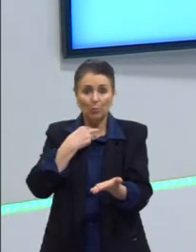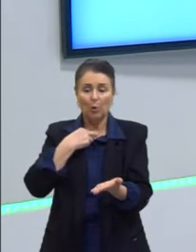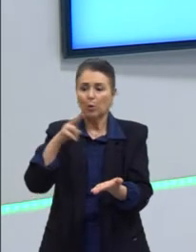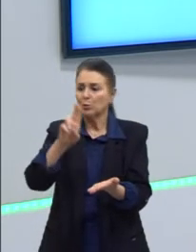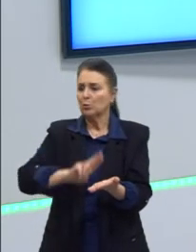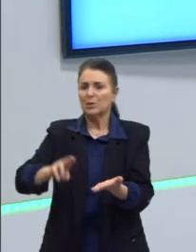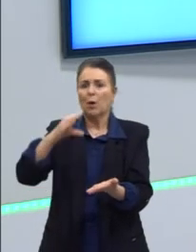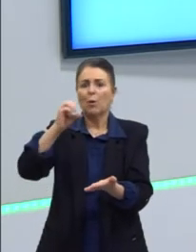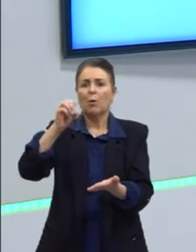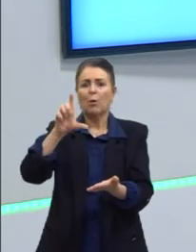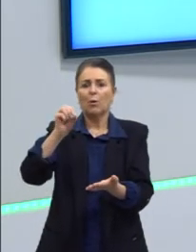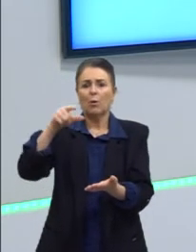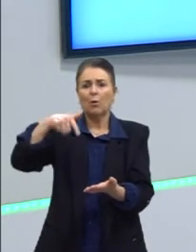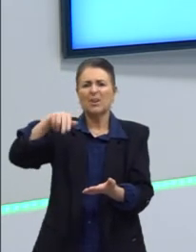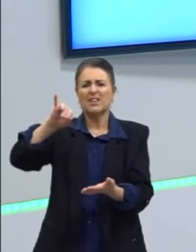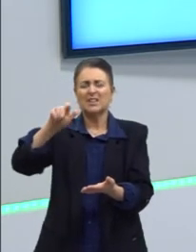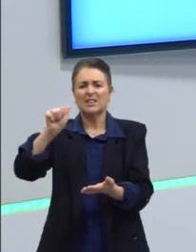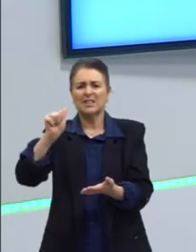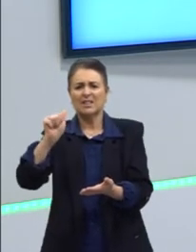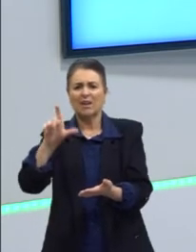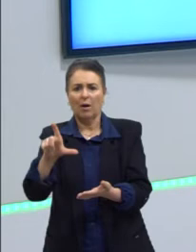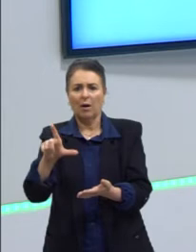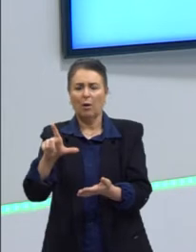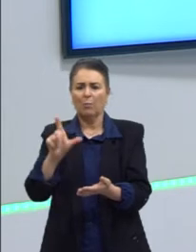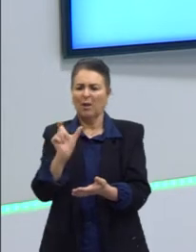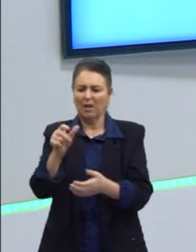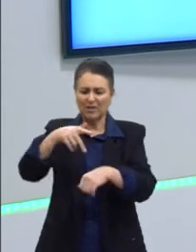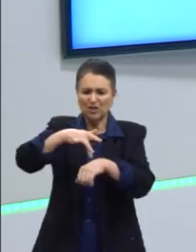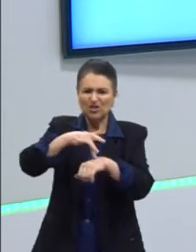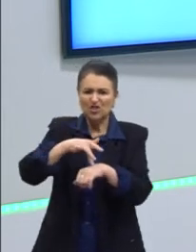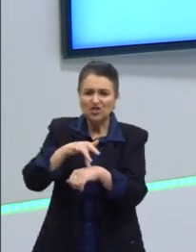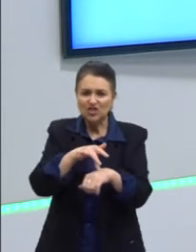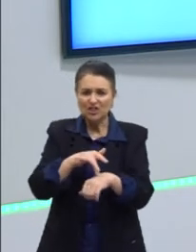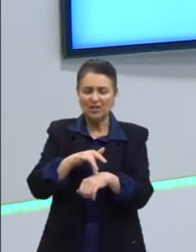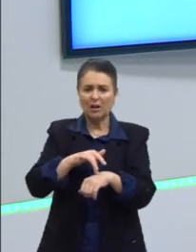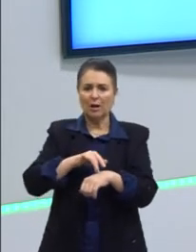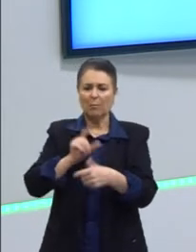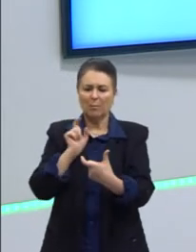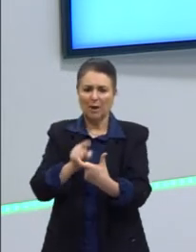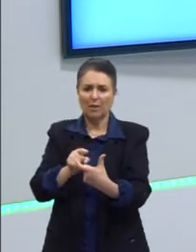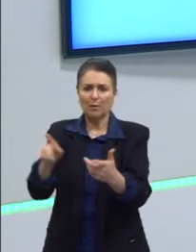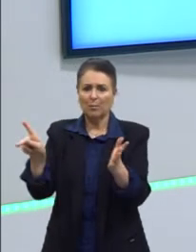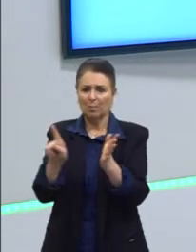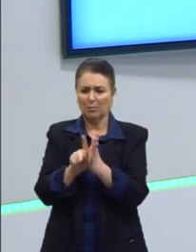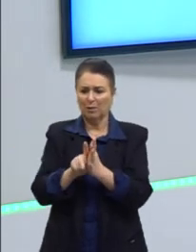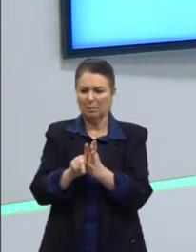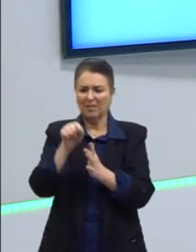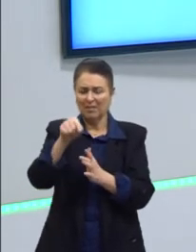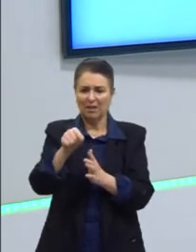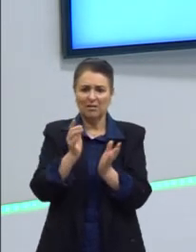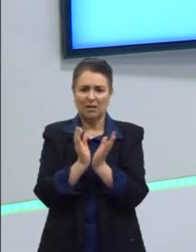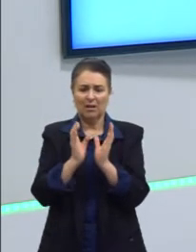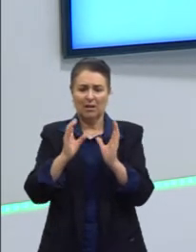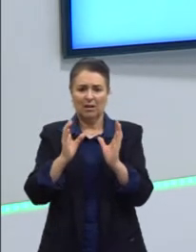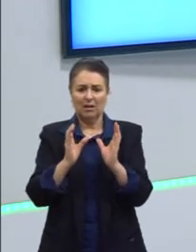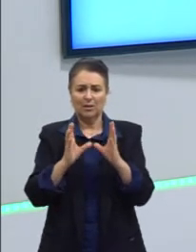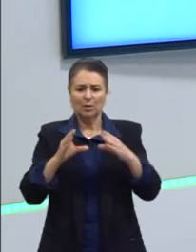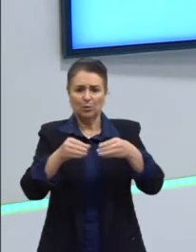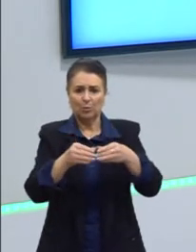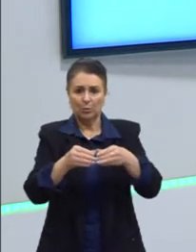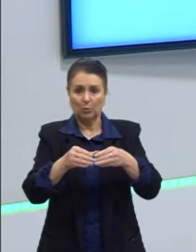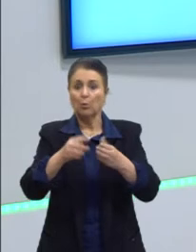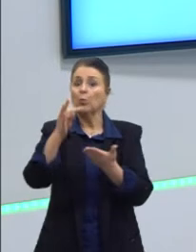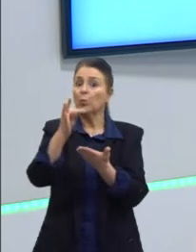coloquialismos, gírias, expressões que são próprias dessa oralidade. O texto todo tem que ser assim,